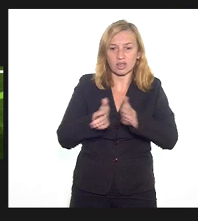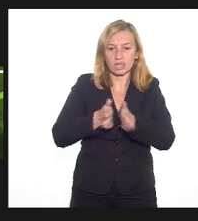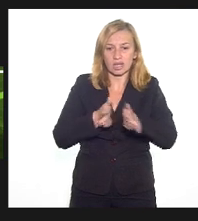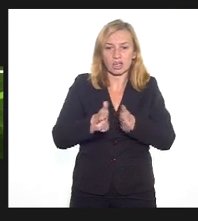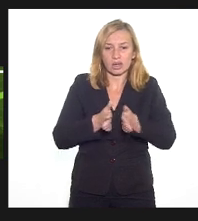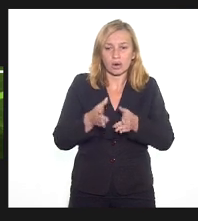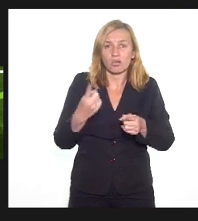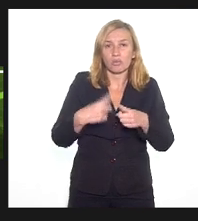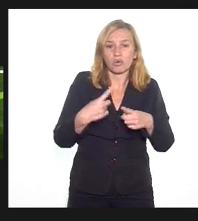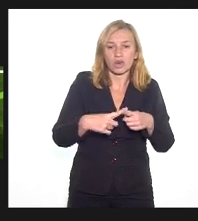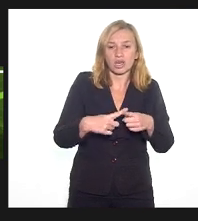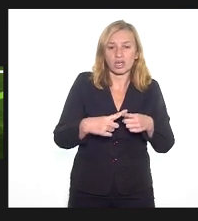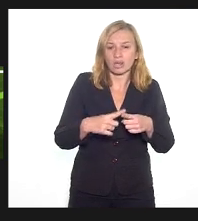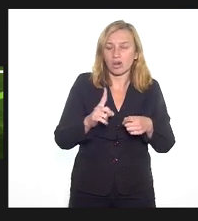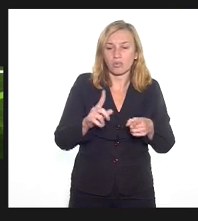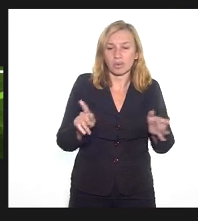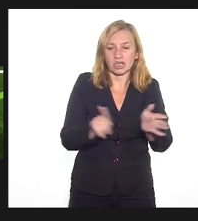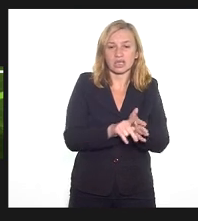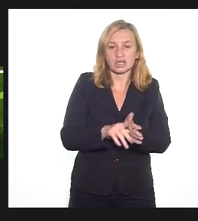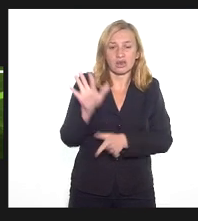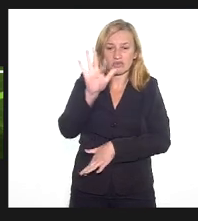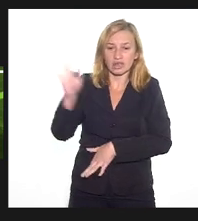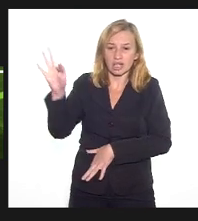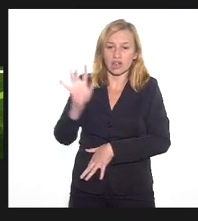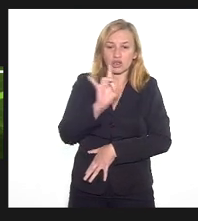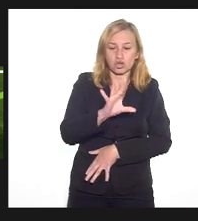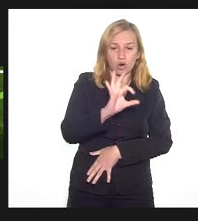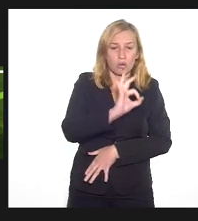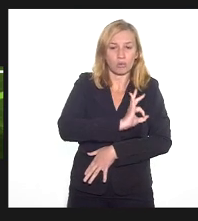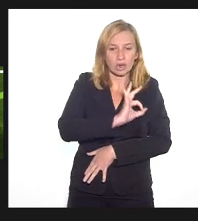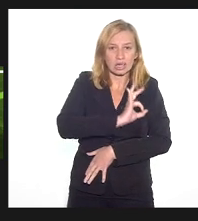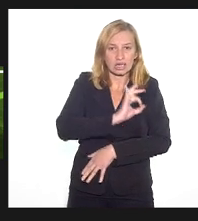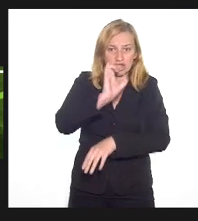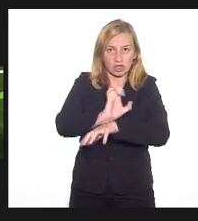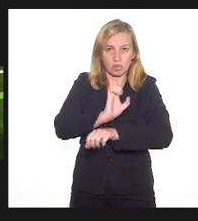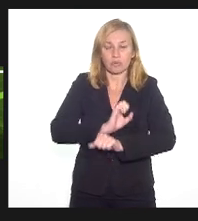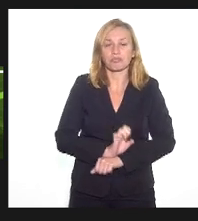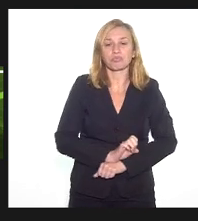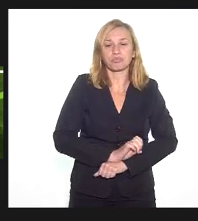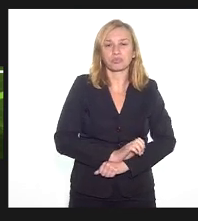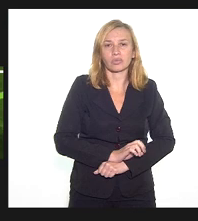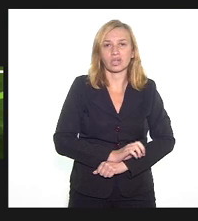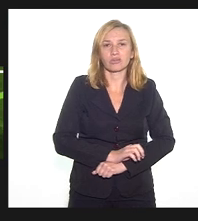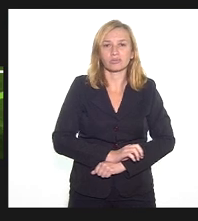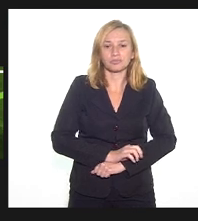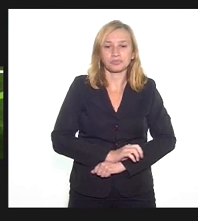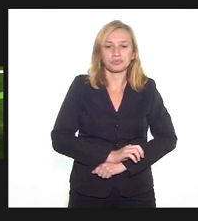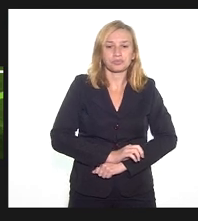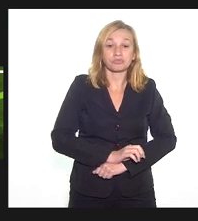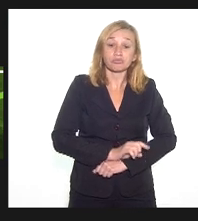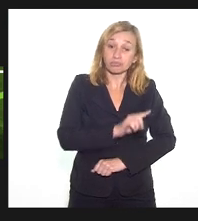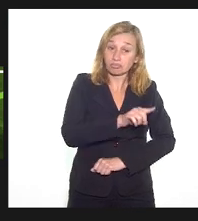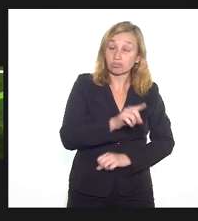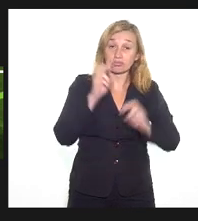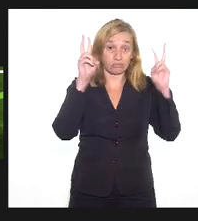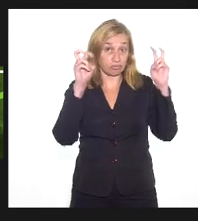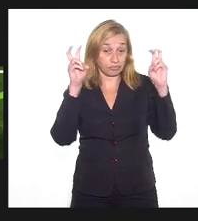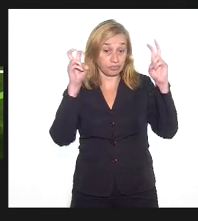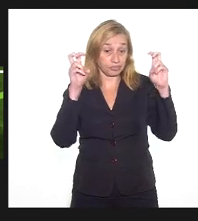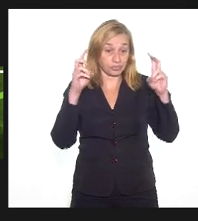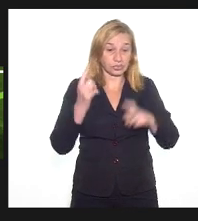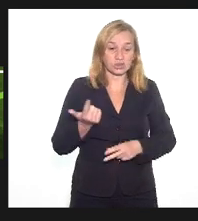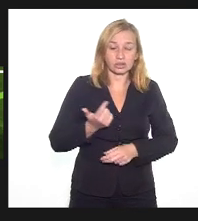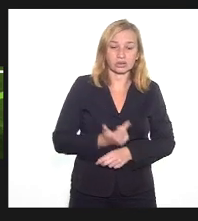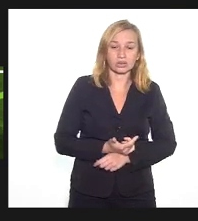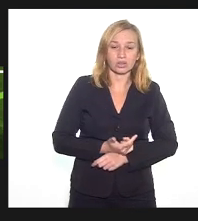era de âmbito federal e tinha que ser pela Polícia Estadual, essas coisas todas. E esses casos a gente conseguiu,